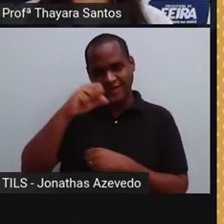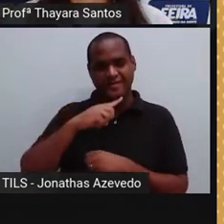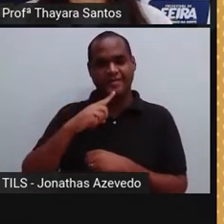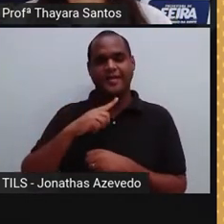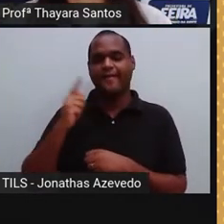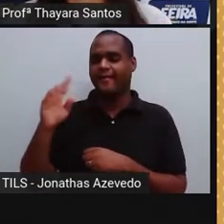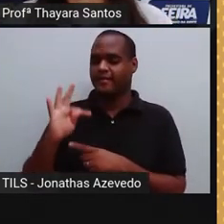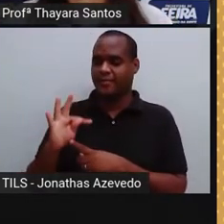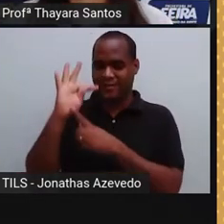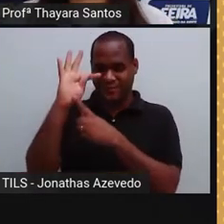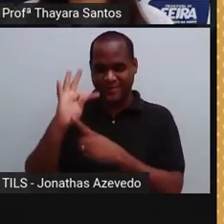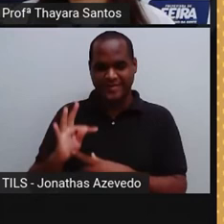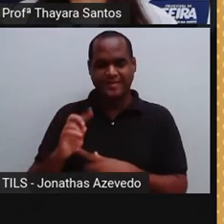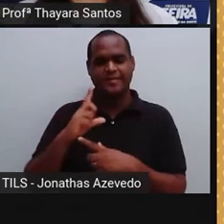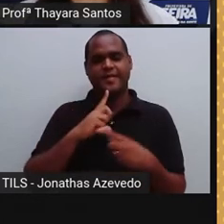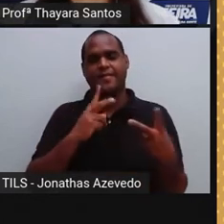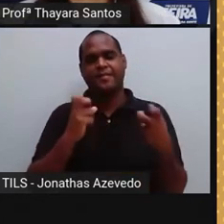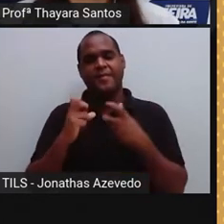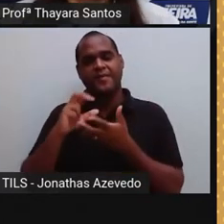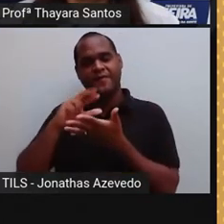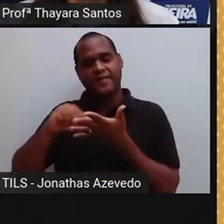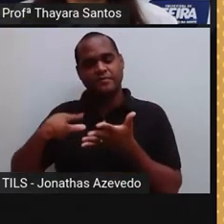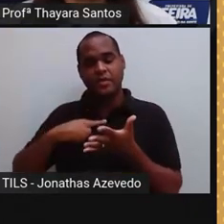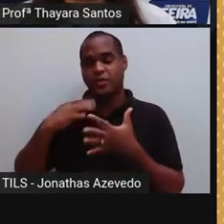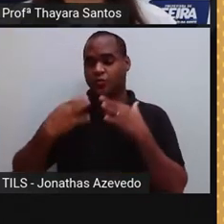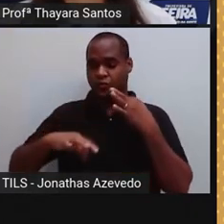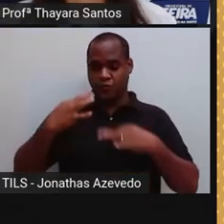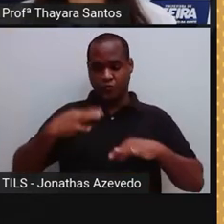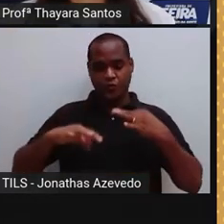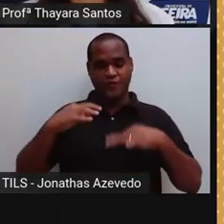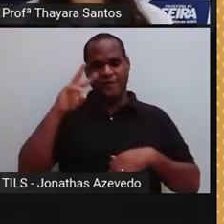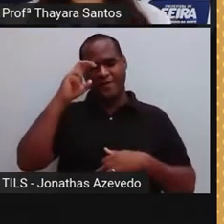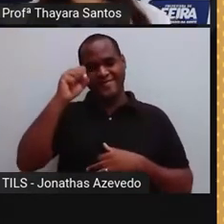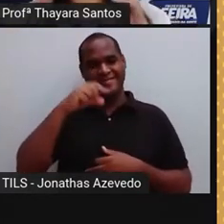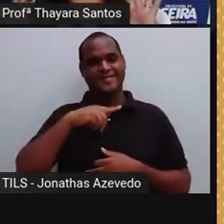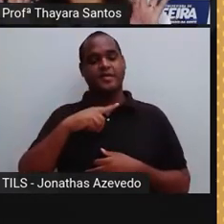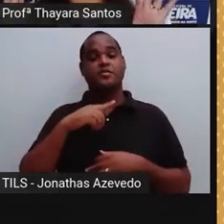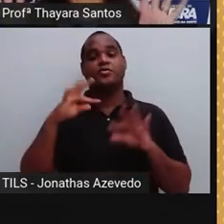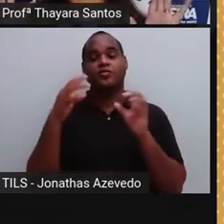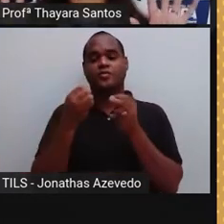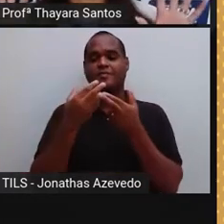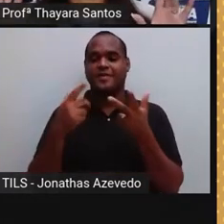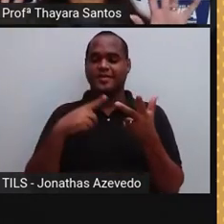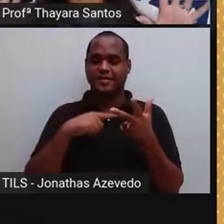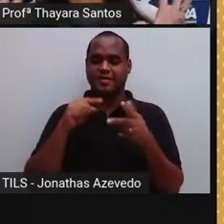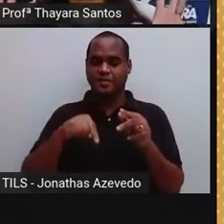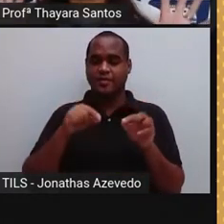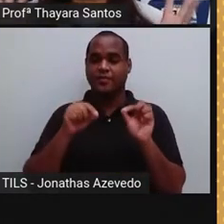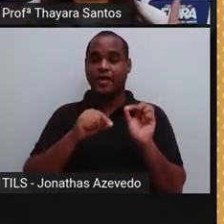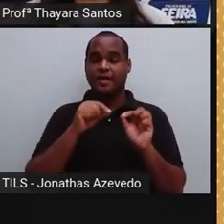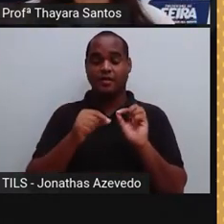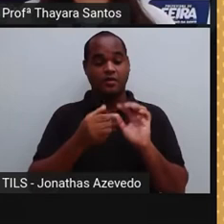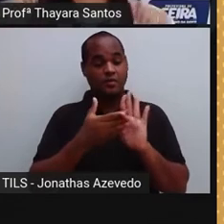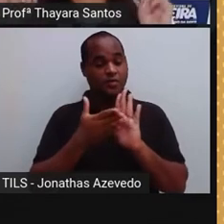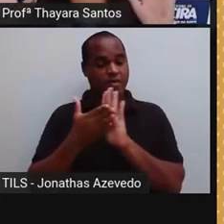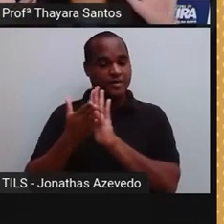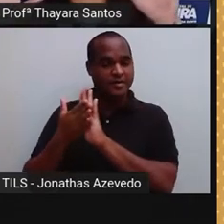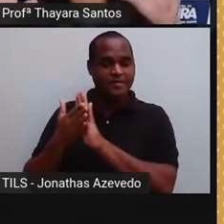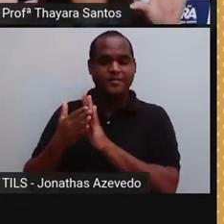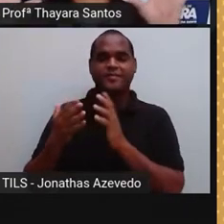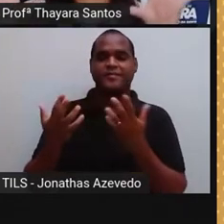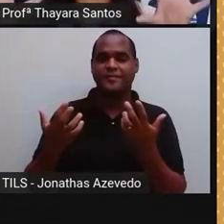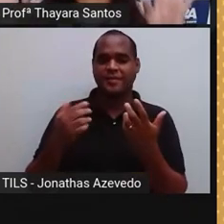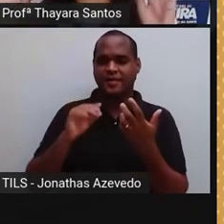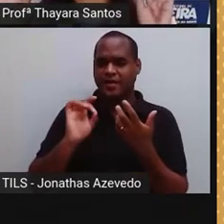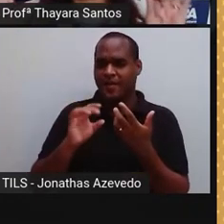temperatura, captação de estímulos de dor também. Está tudo isso aqui no nosso tato. E a gente só tem o